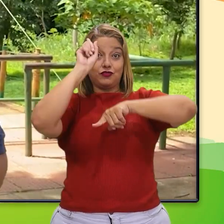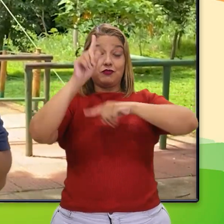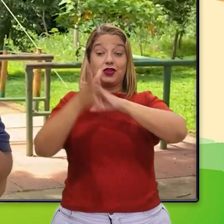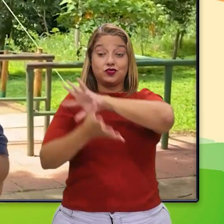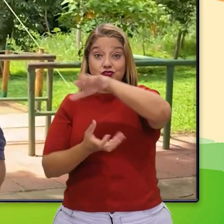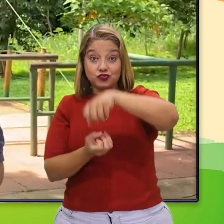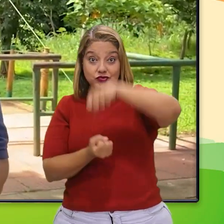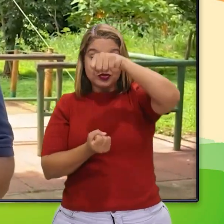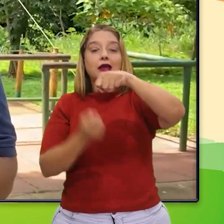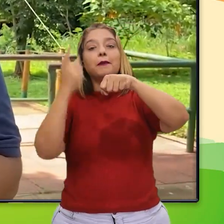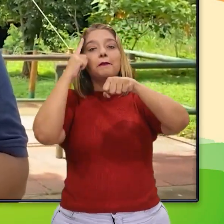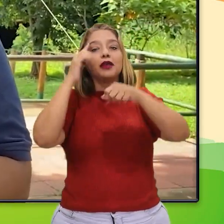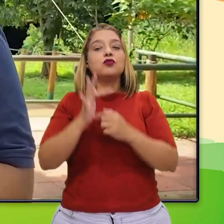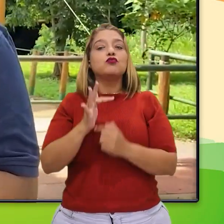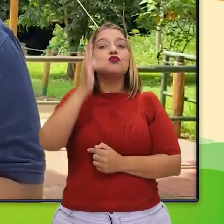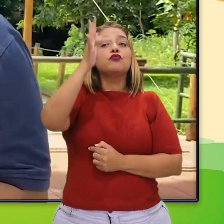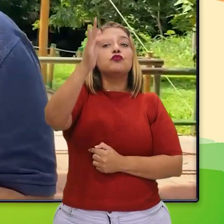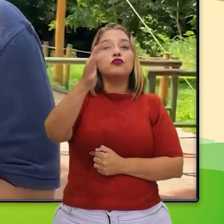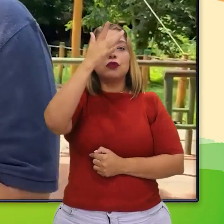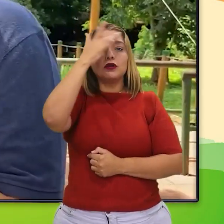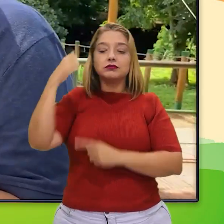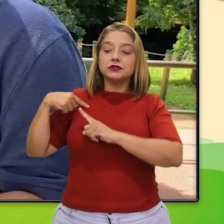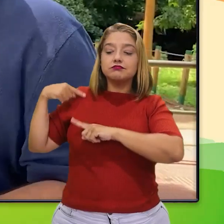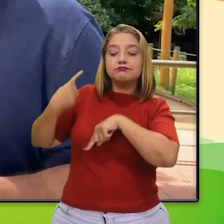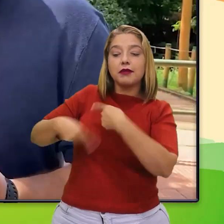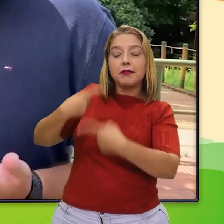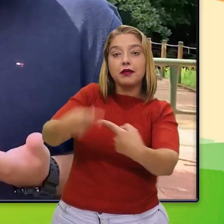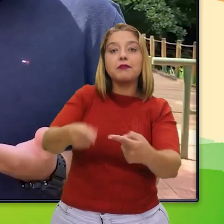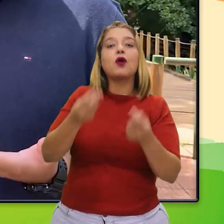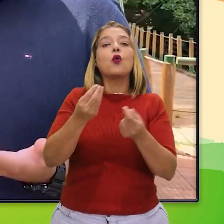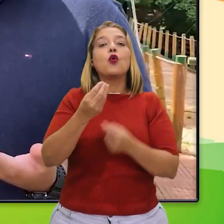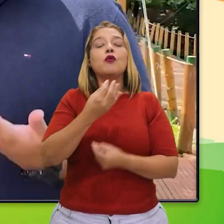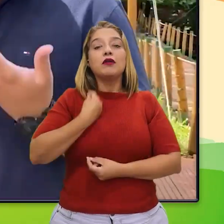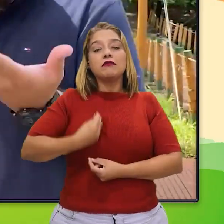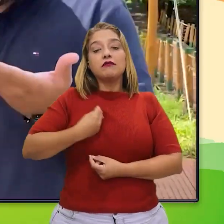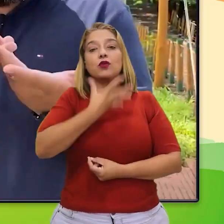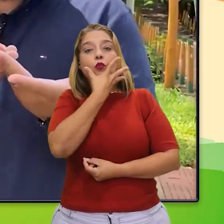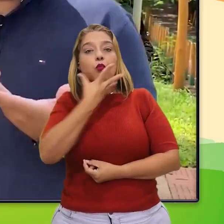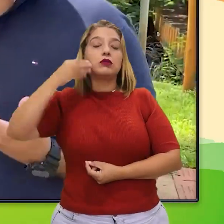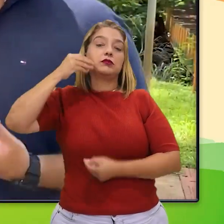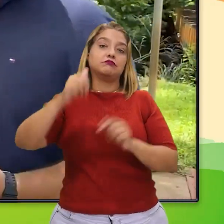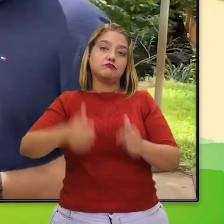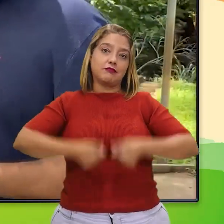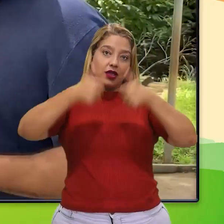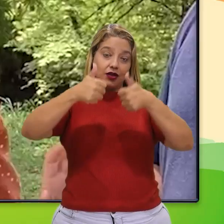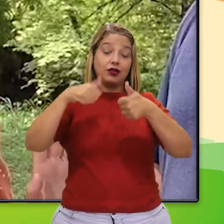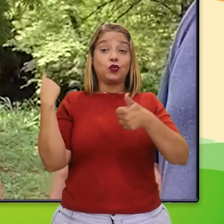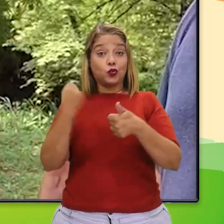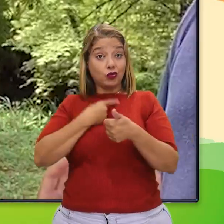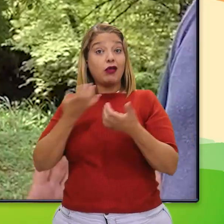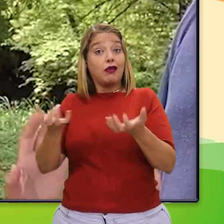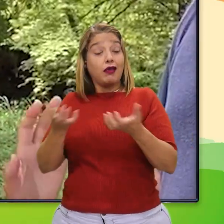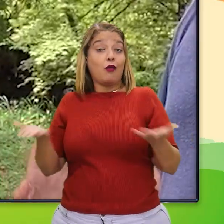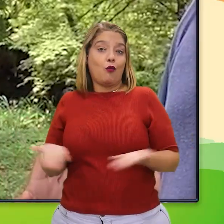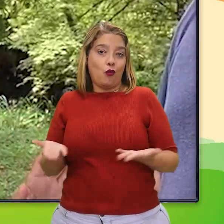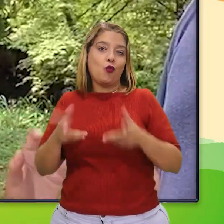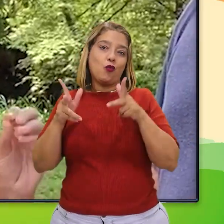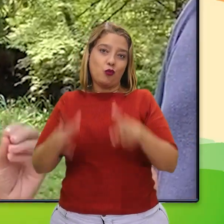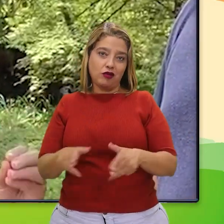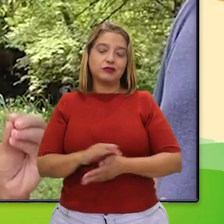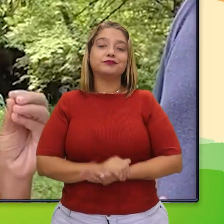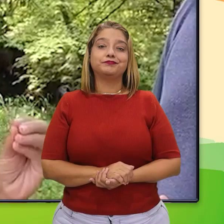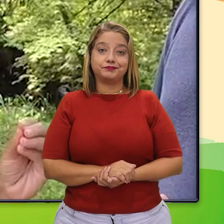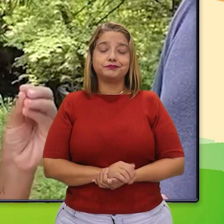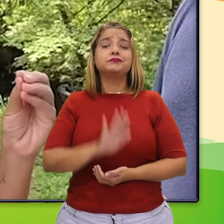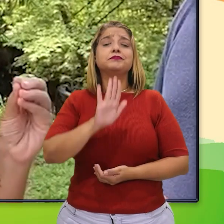deixar para as gerações futuras uma possibilidade e uma qualidade de vida melhor, que é o que todos nós queremos. Gabriel, na sua visão,